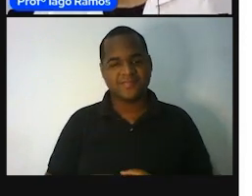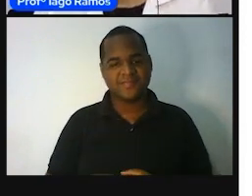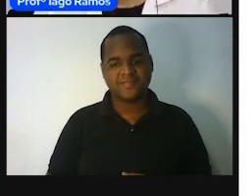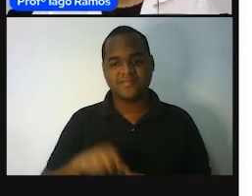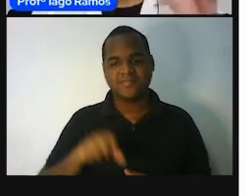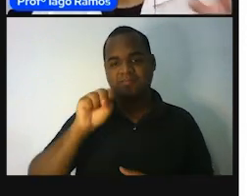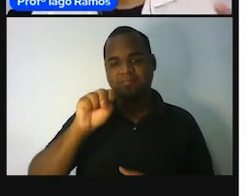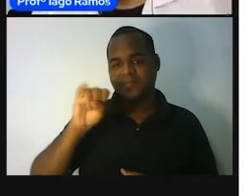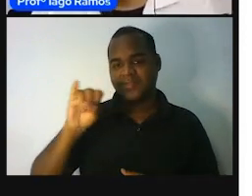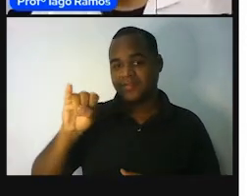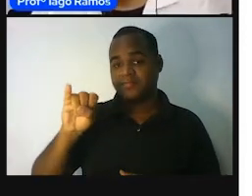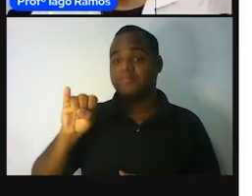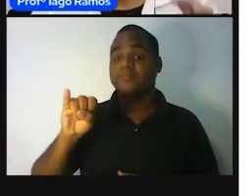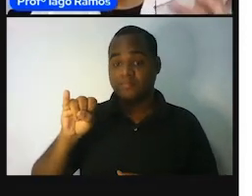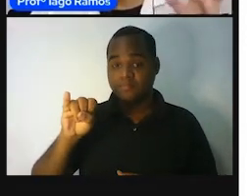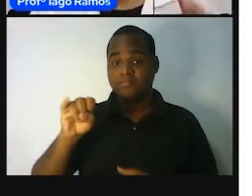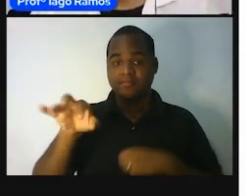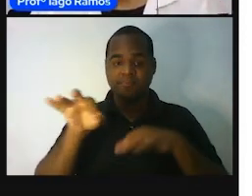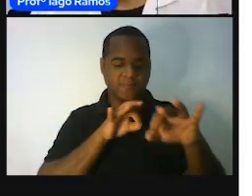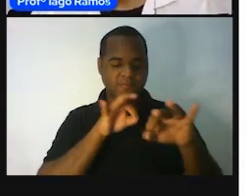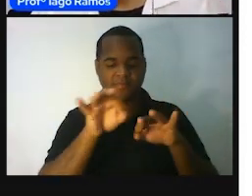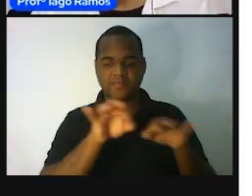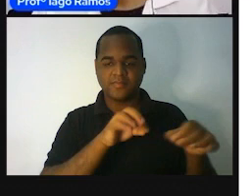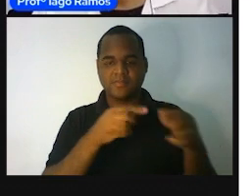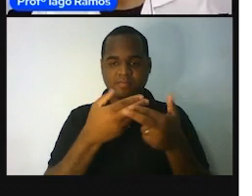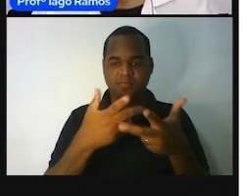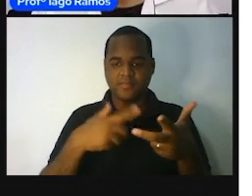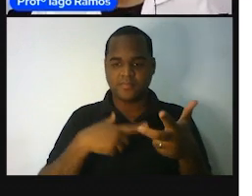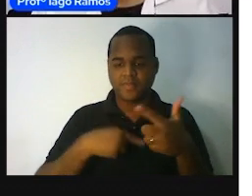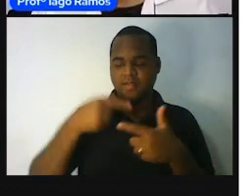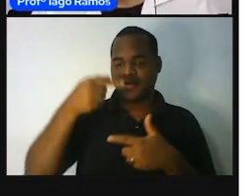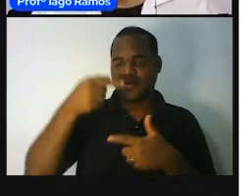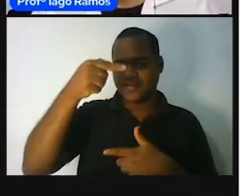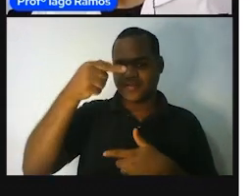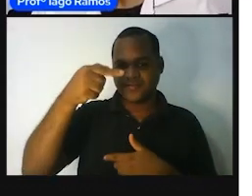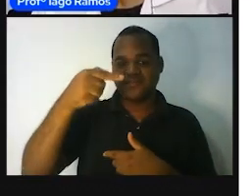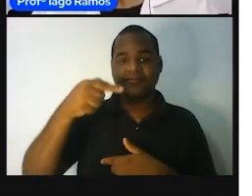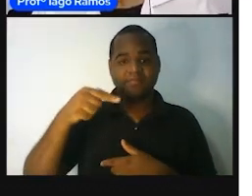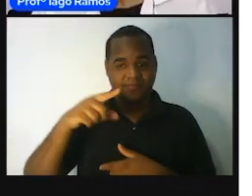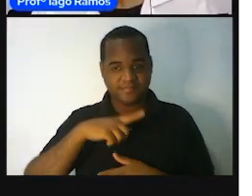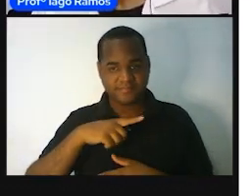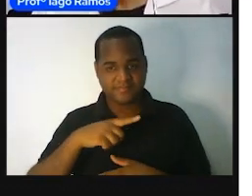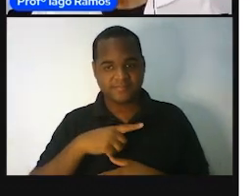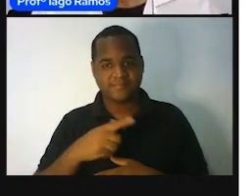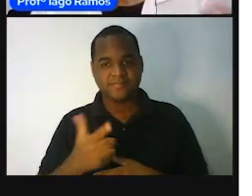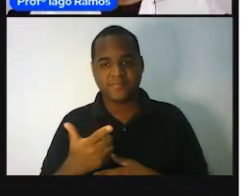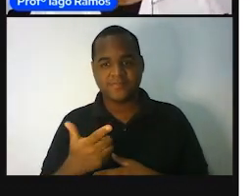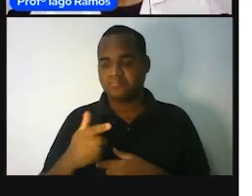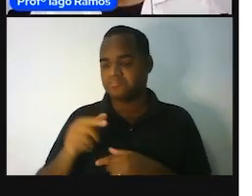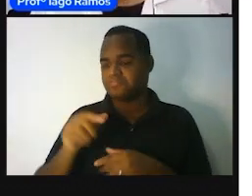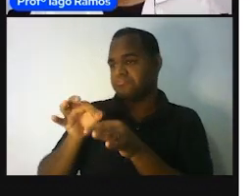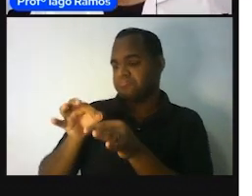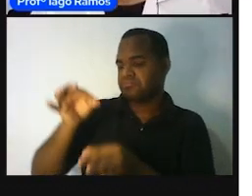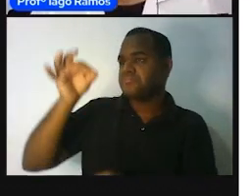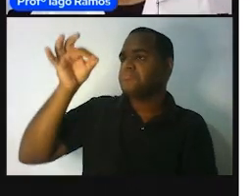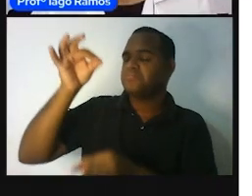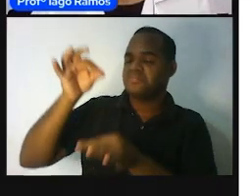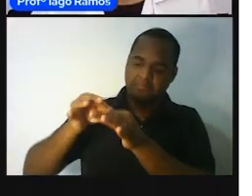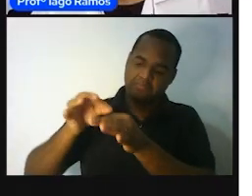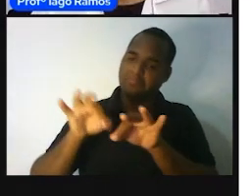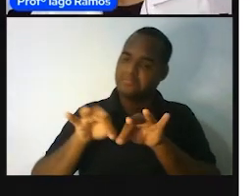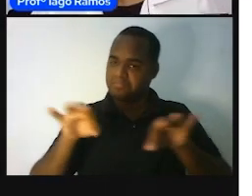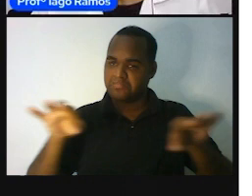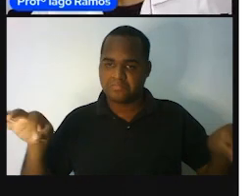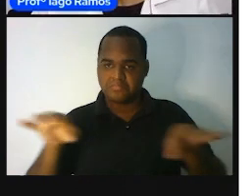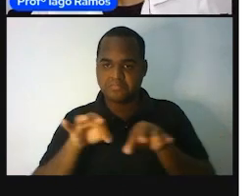de idade tem duas medidas e duas medidas ou três tipos. O comportamento é o sentido de medida,